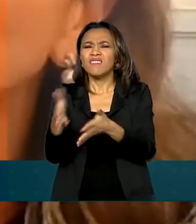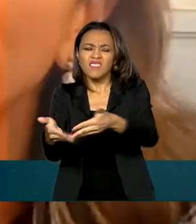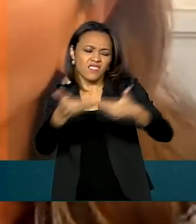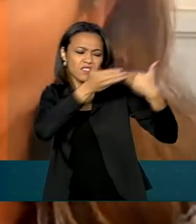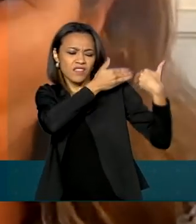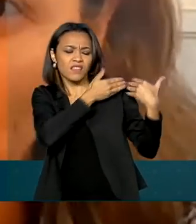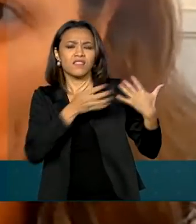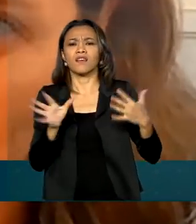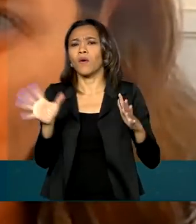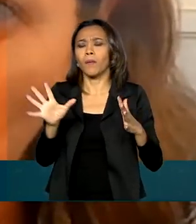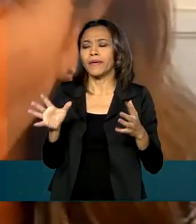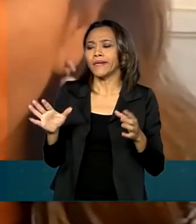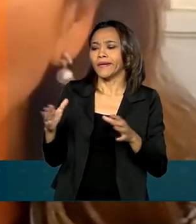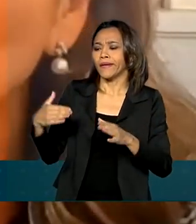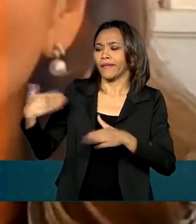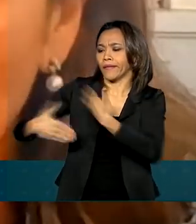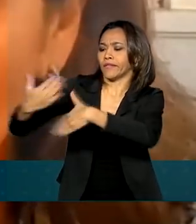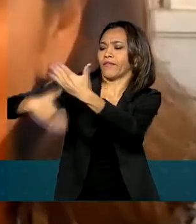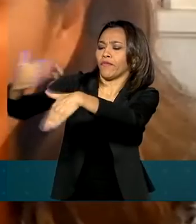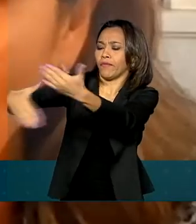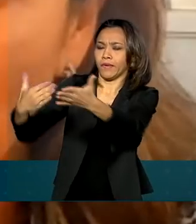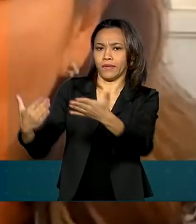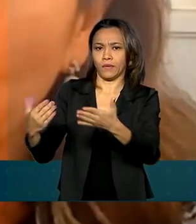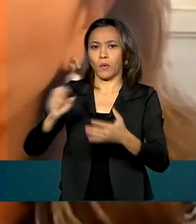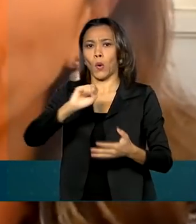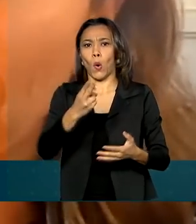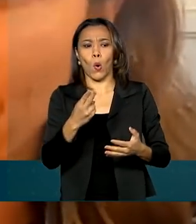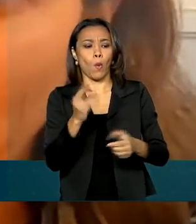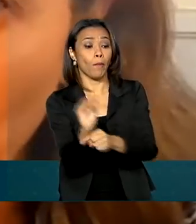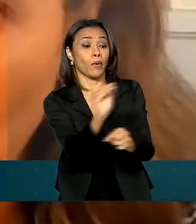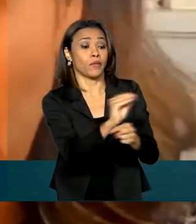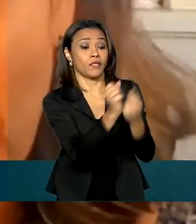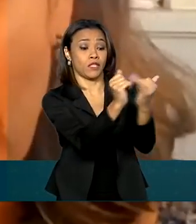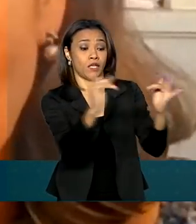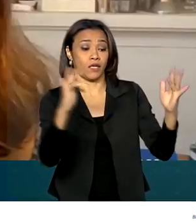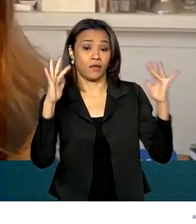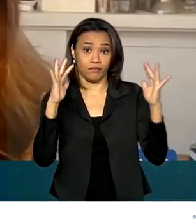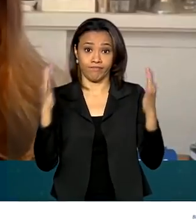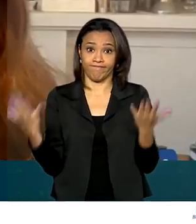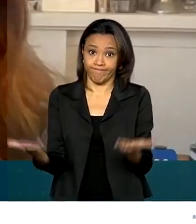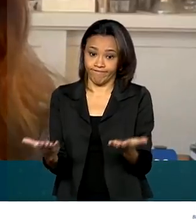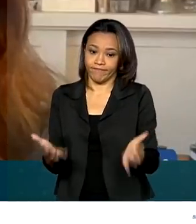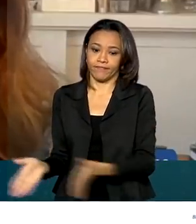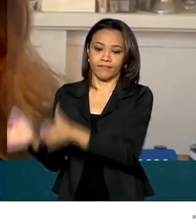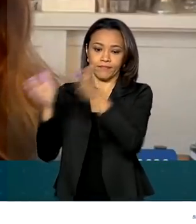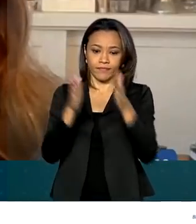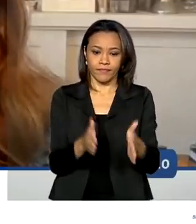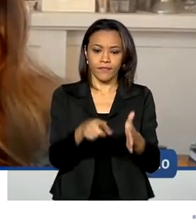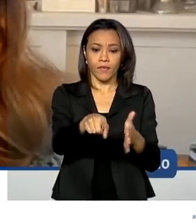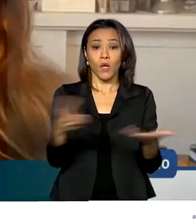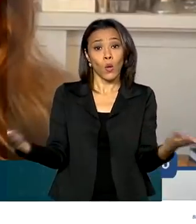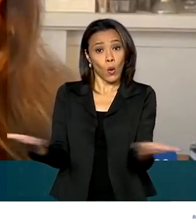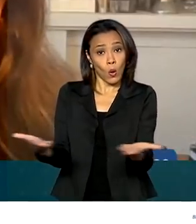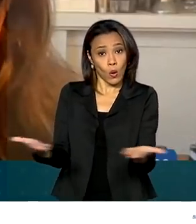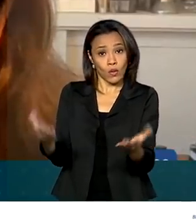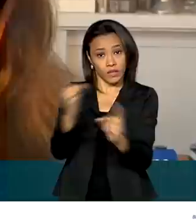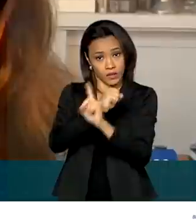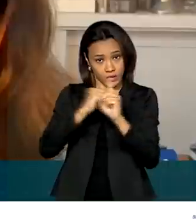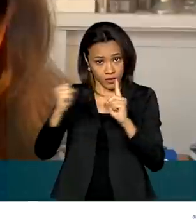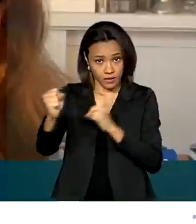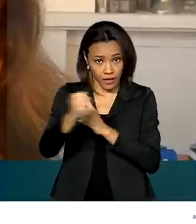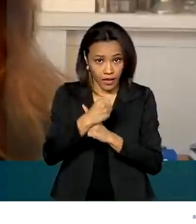sobre escolher entre crescer economicamente ou proteger o meio ambiente. Eu acho que a sociedade hoje não vê outra